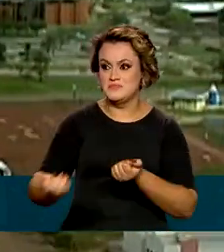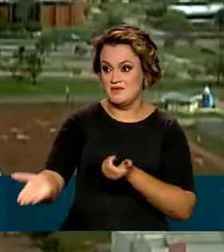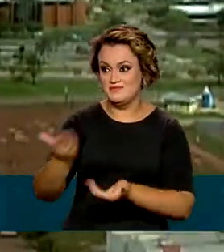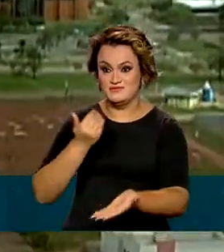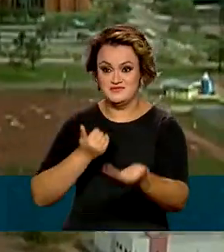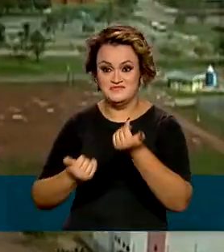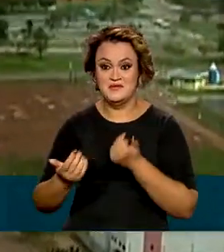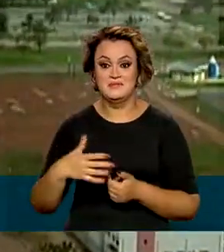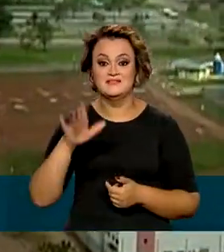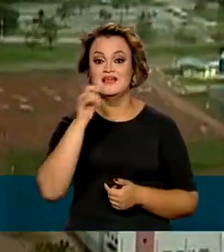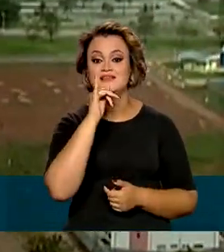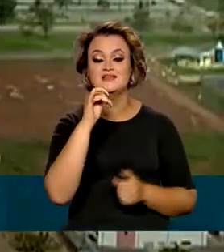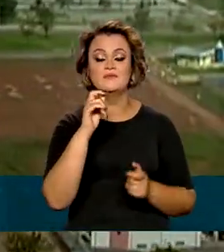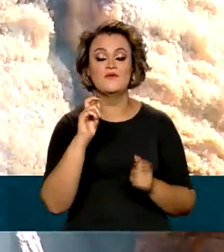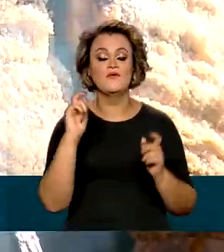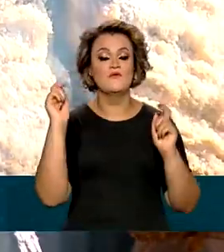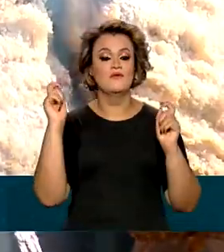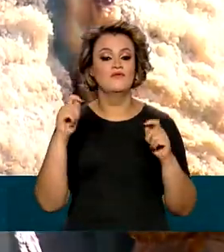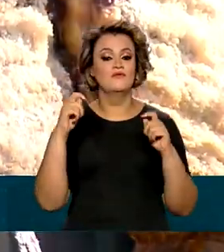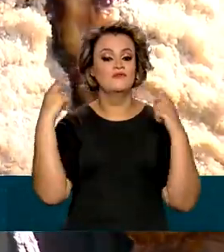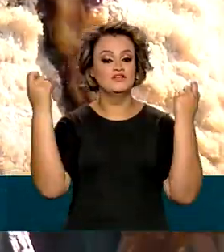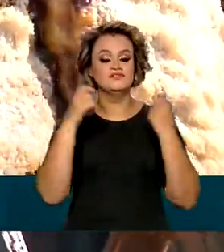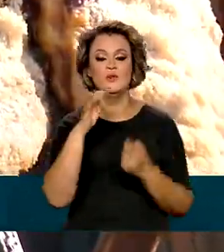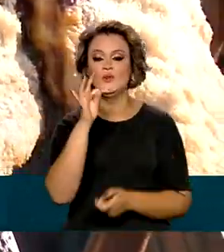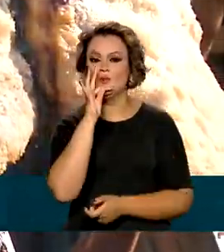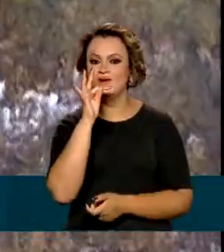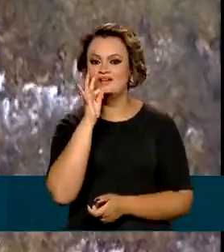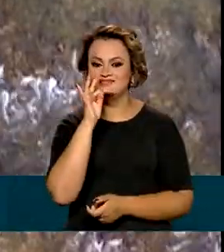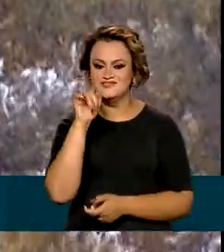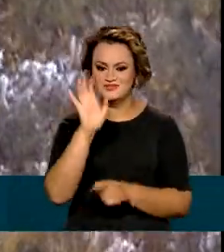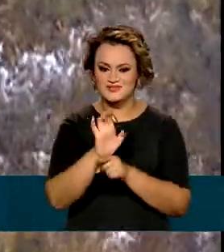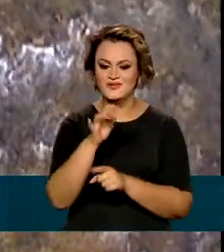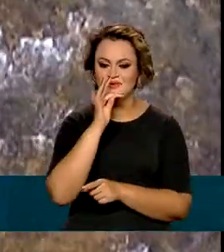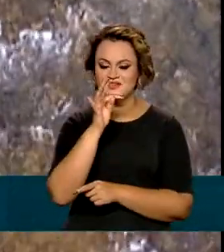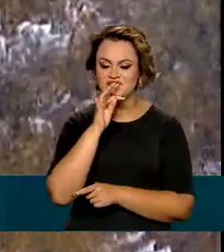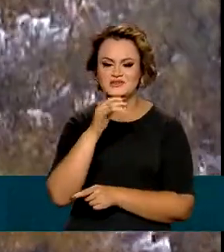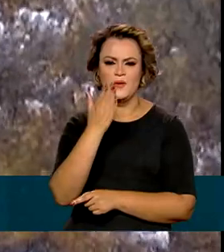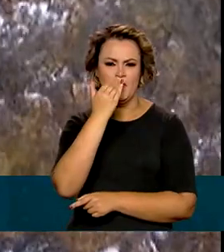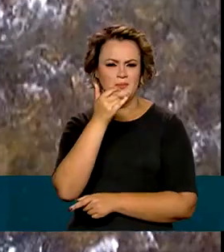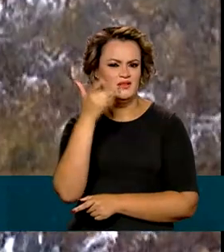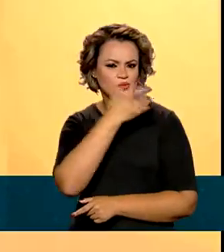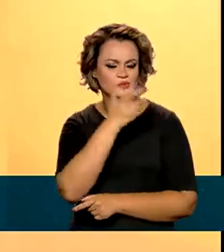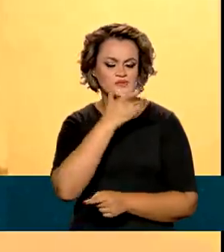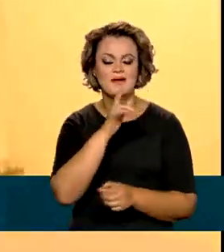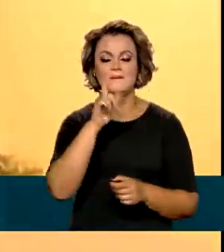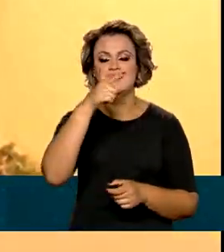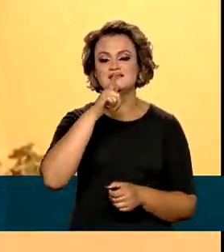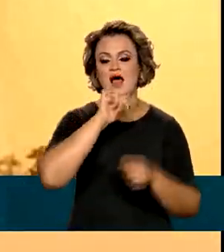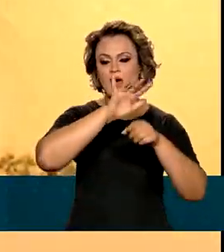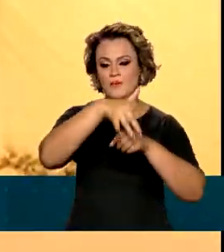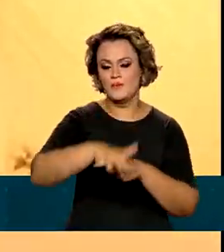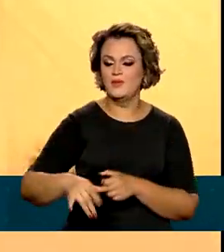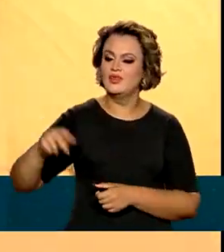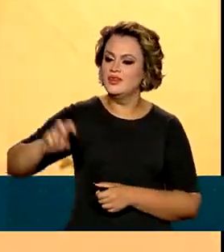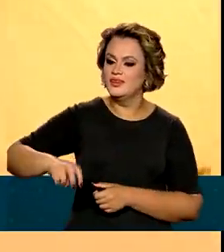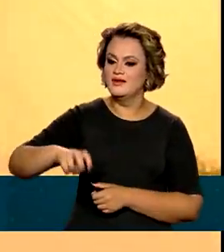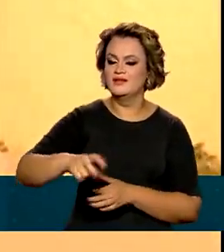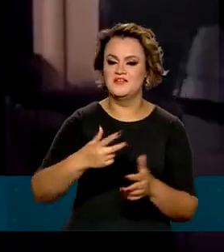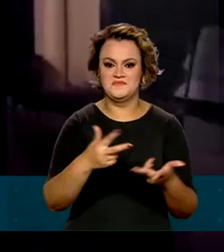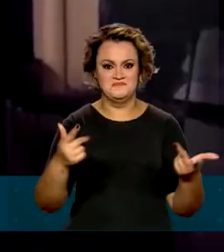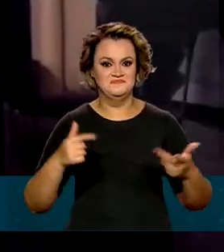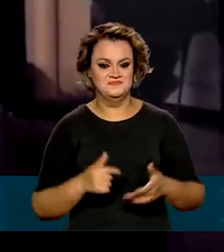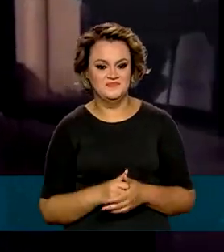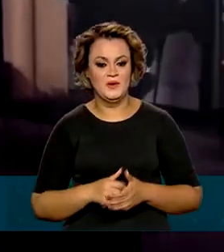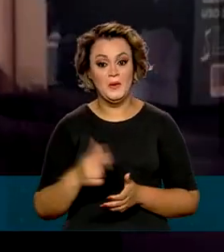destaque é o Festival de Tocantins, boa comida aliada ao cenário de cachoeiras, trilhas e mirantes.